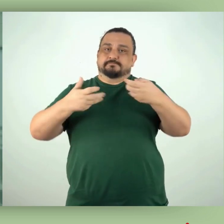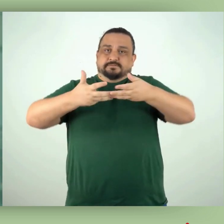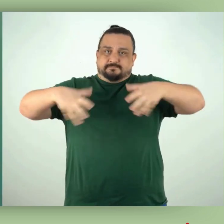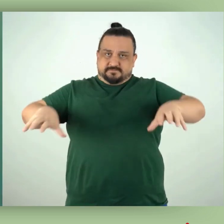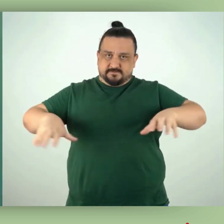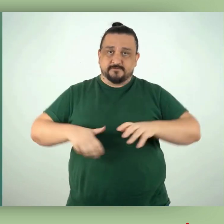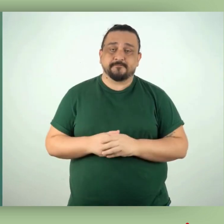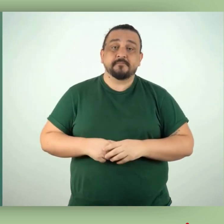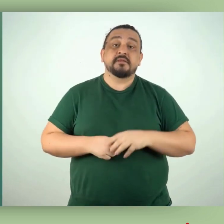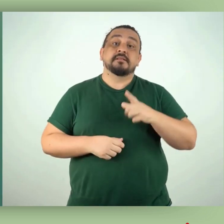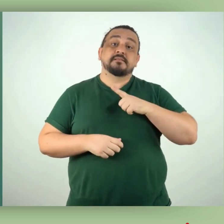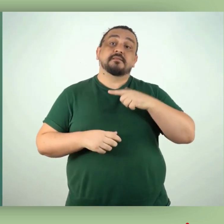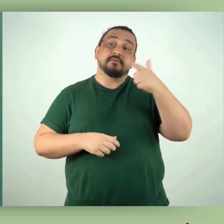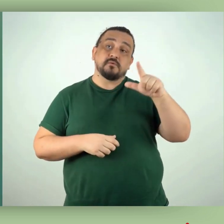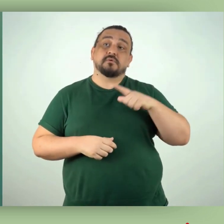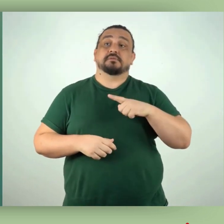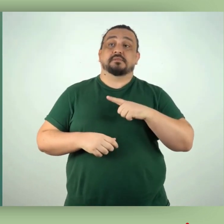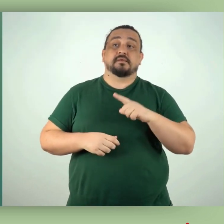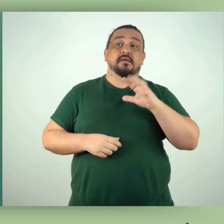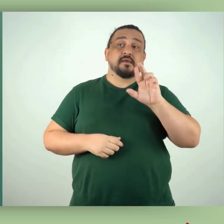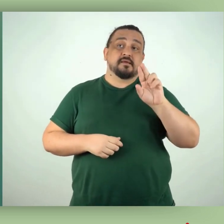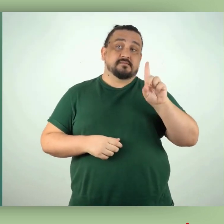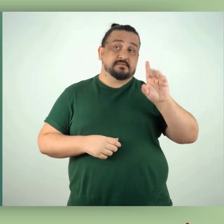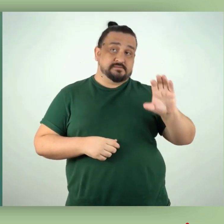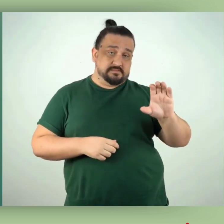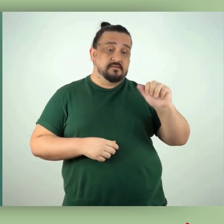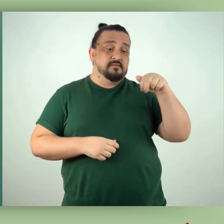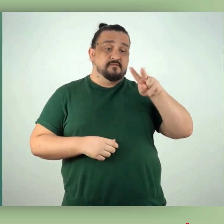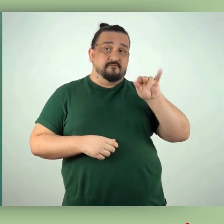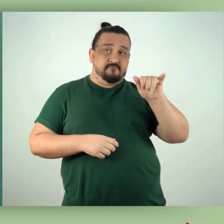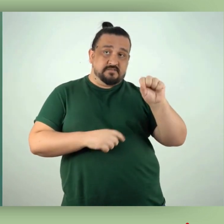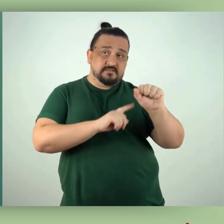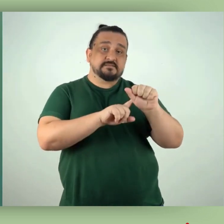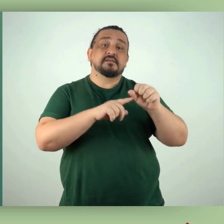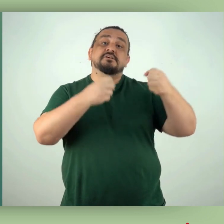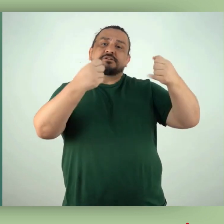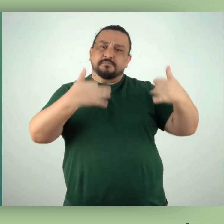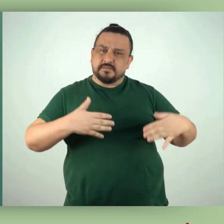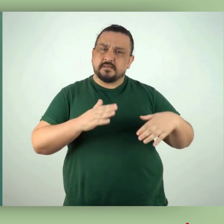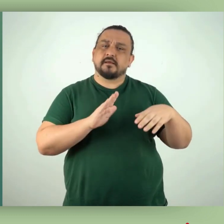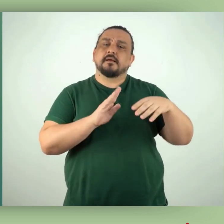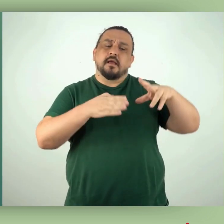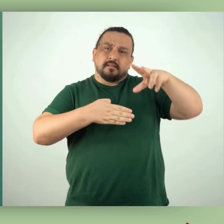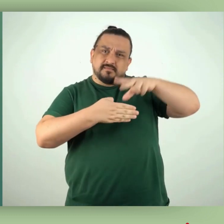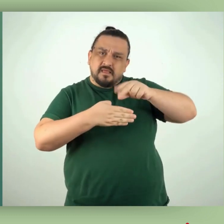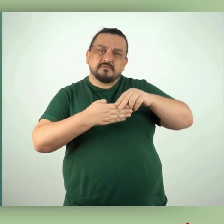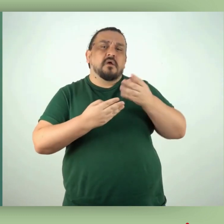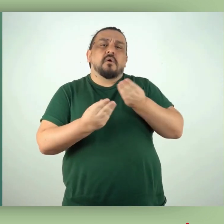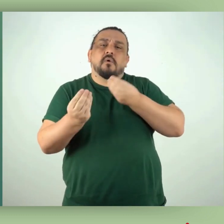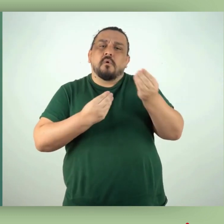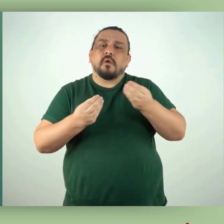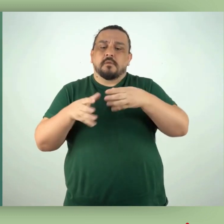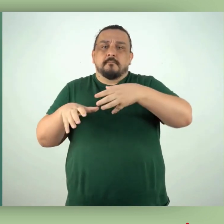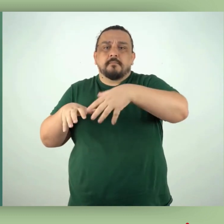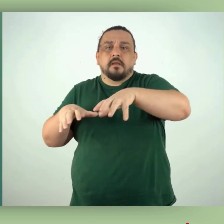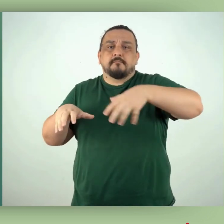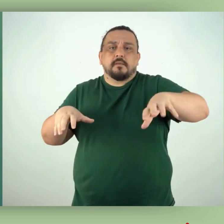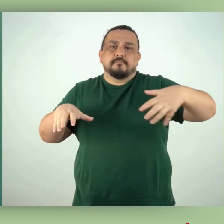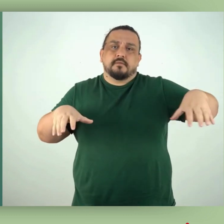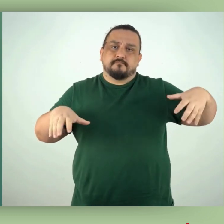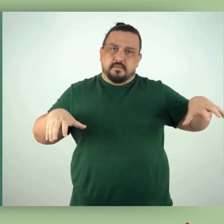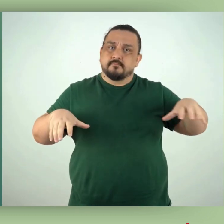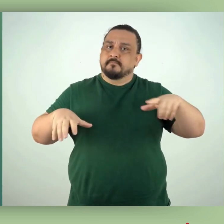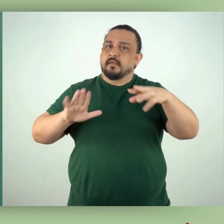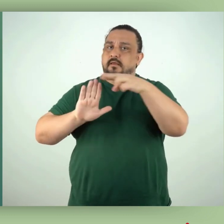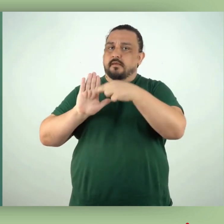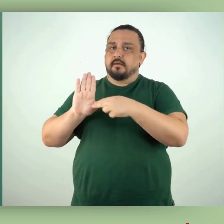descarte. A RDC Anvisa nº 222 de 2018 descreve em seus anexos como o descarte